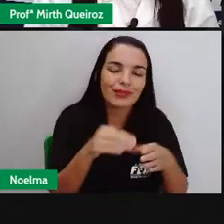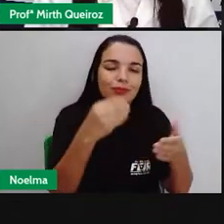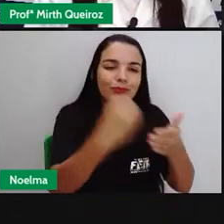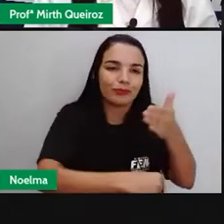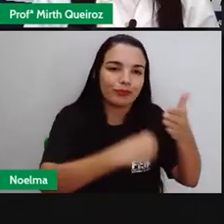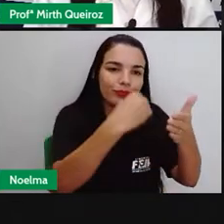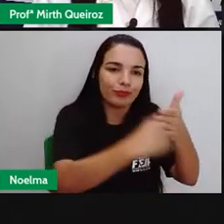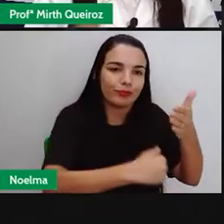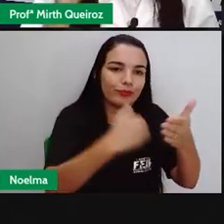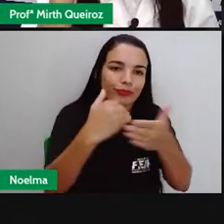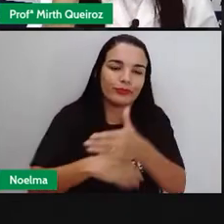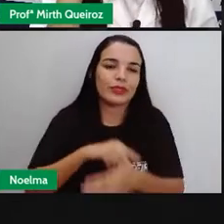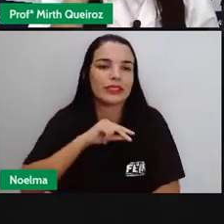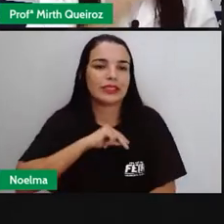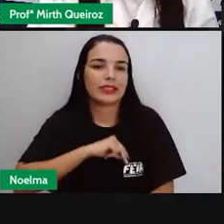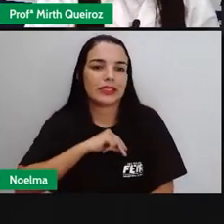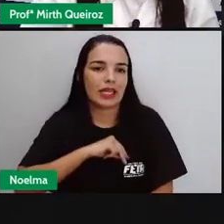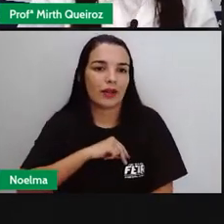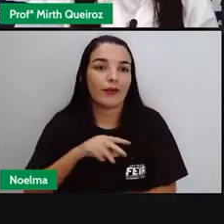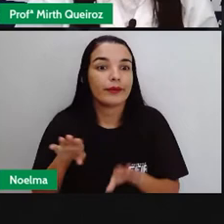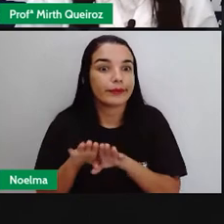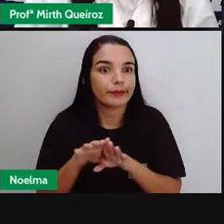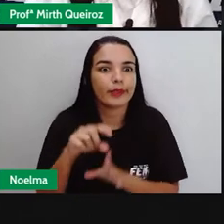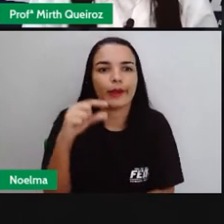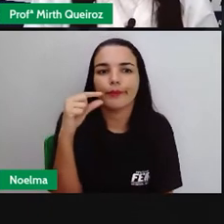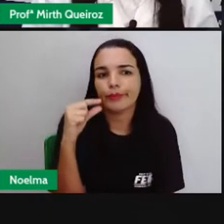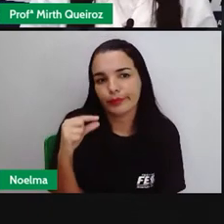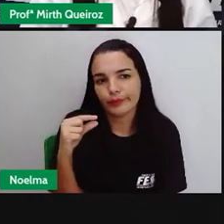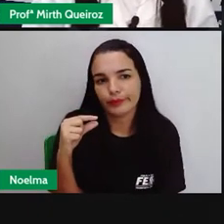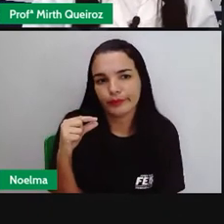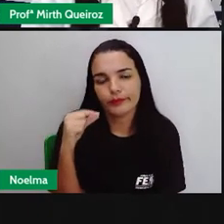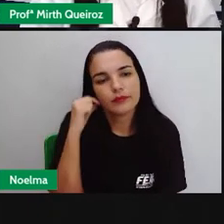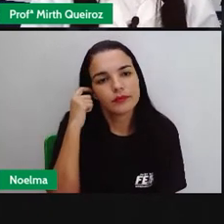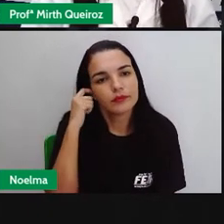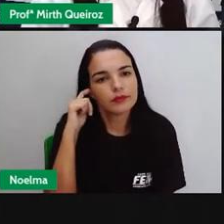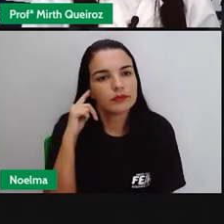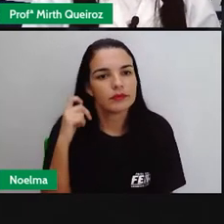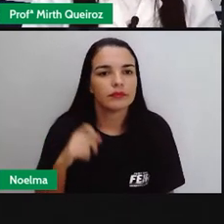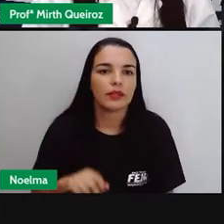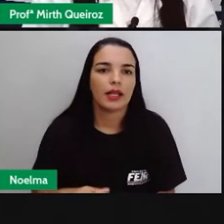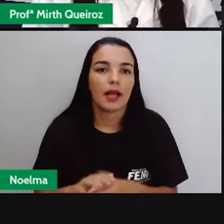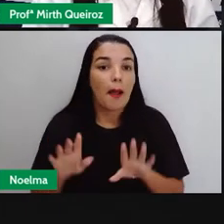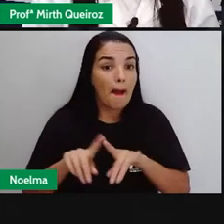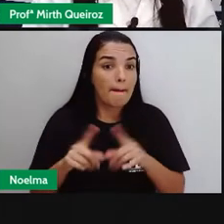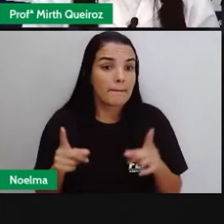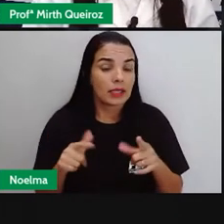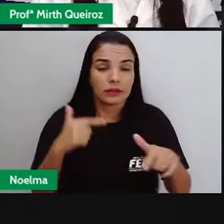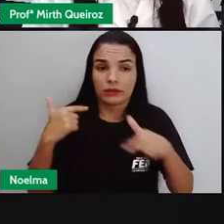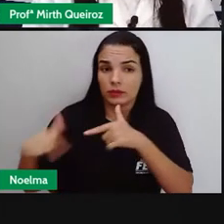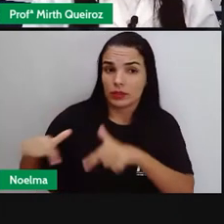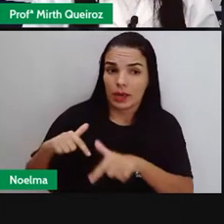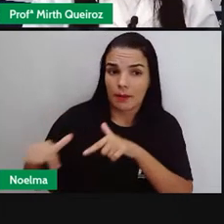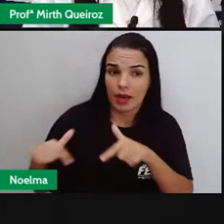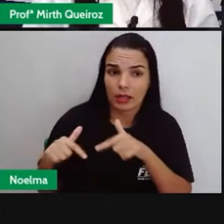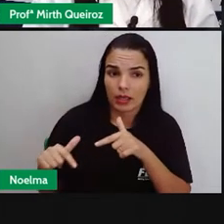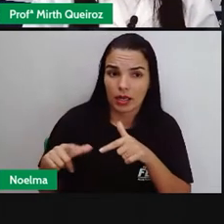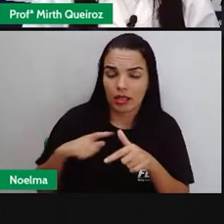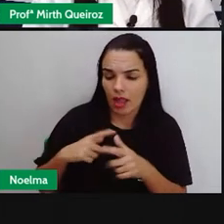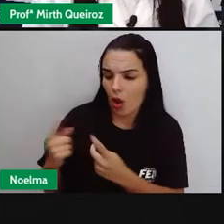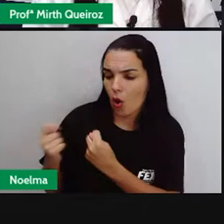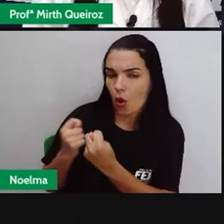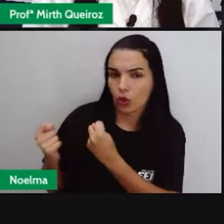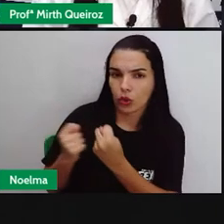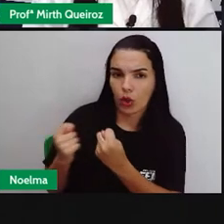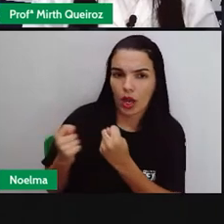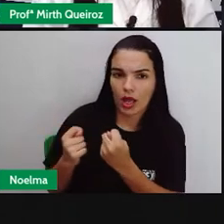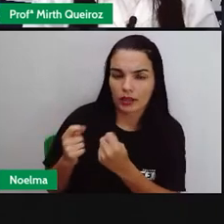salários deles também. E já era muito pequeno. Porém, como os trabalhadores eram controlados de